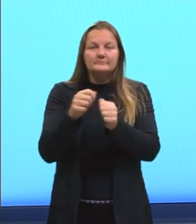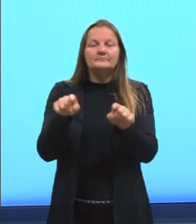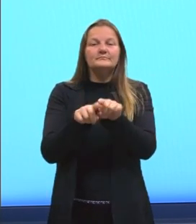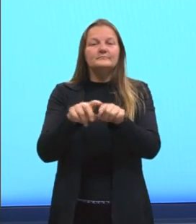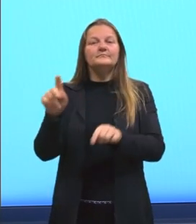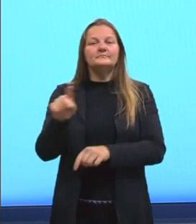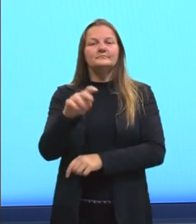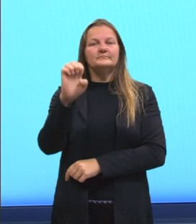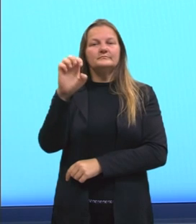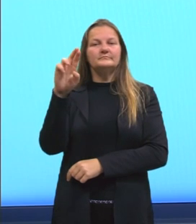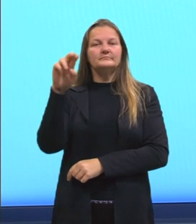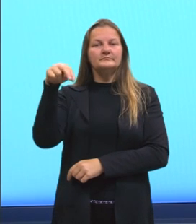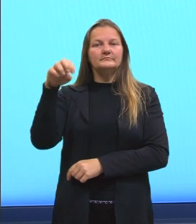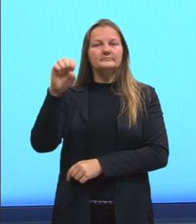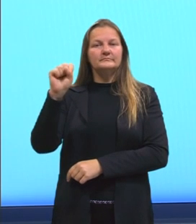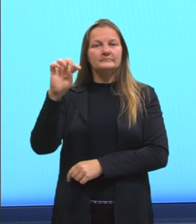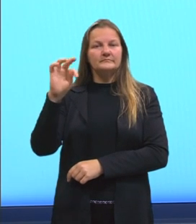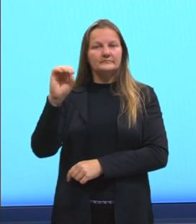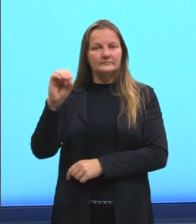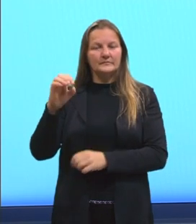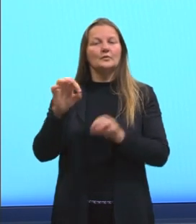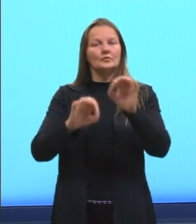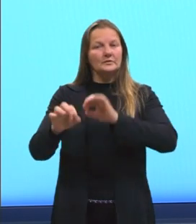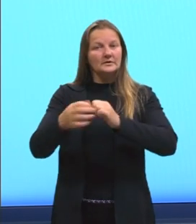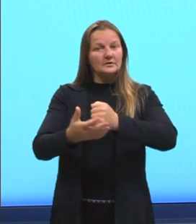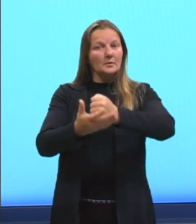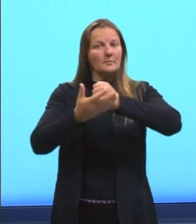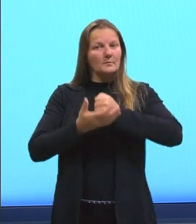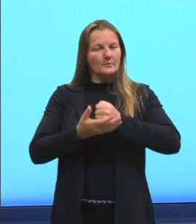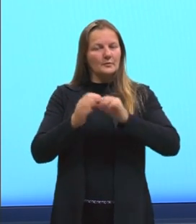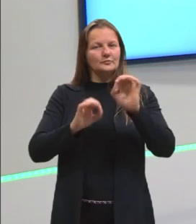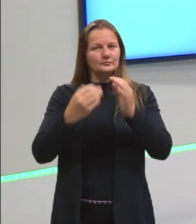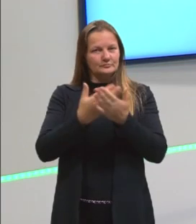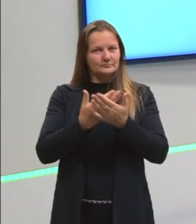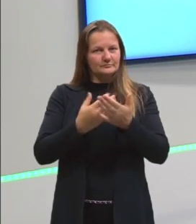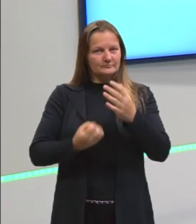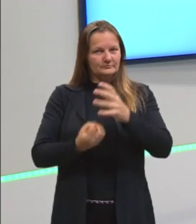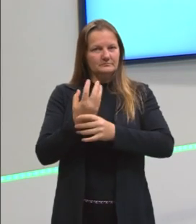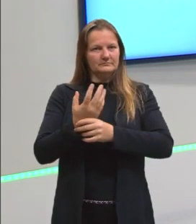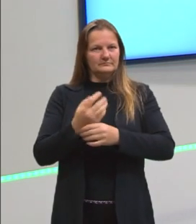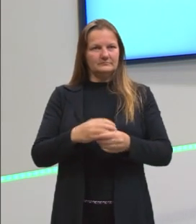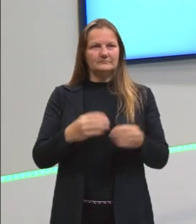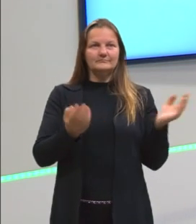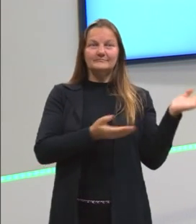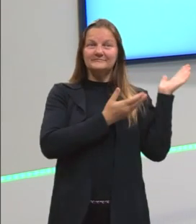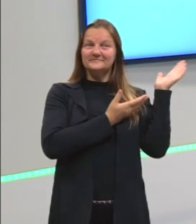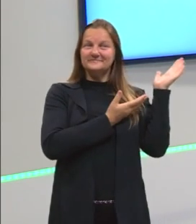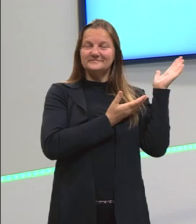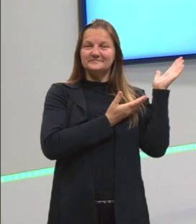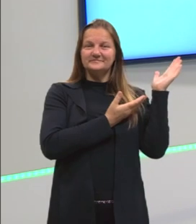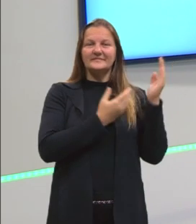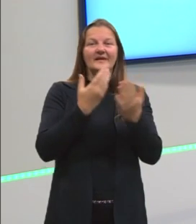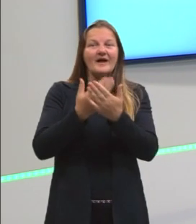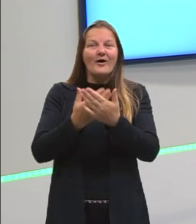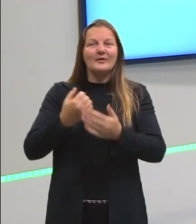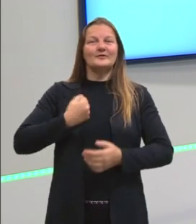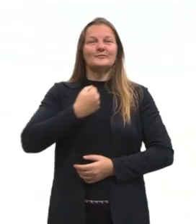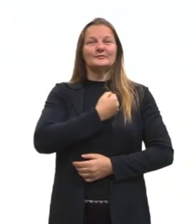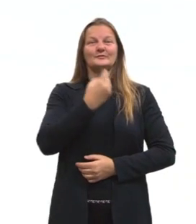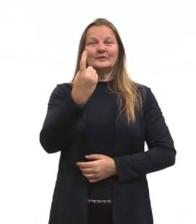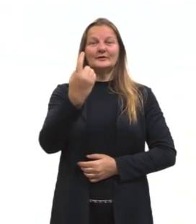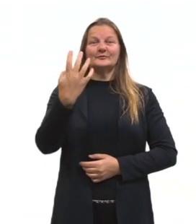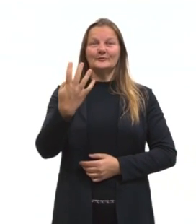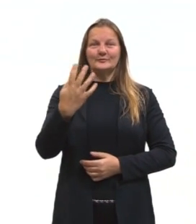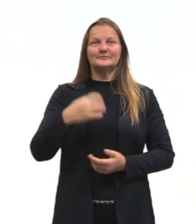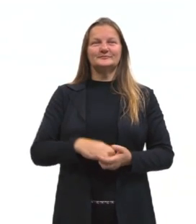Luiz Alves, que é o meu companheiro aí para preparar essas aulas para vocês, tá? Vamos lá, olha aqui, aula 14, gurizada, já